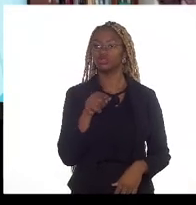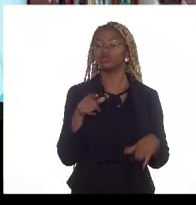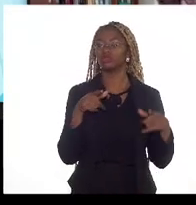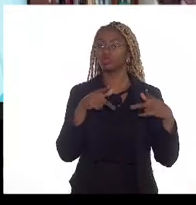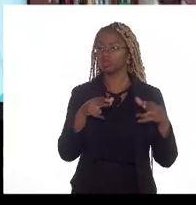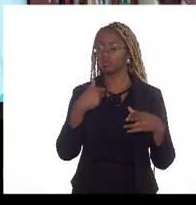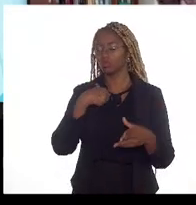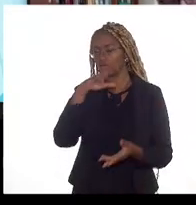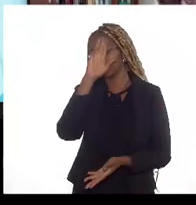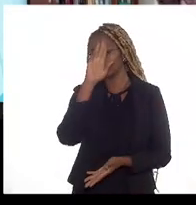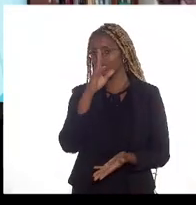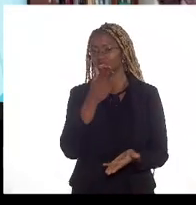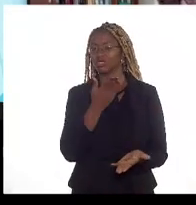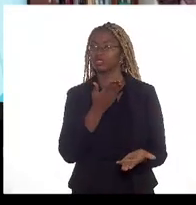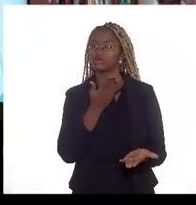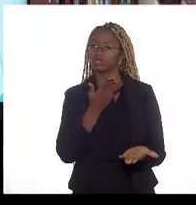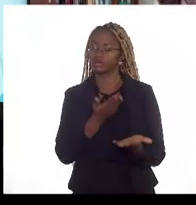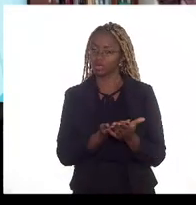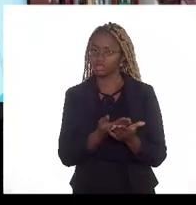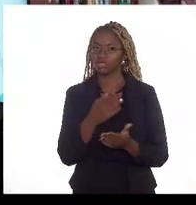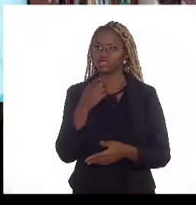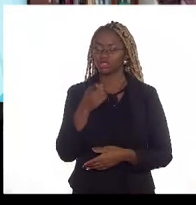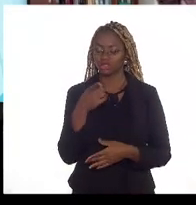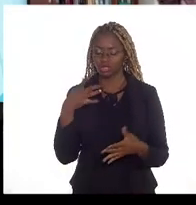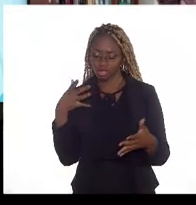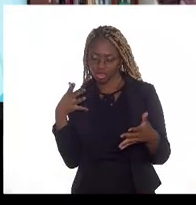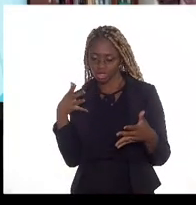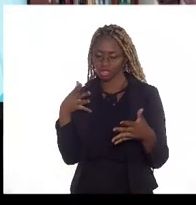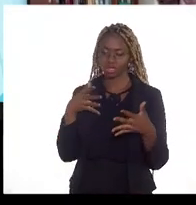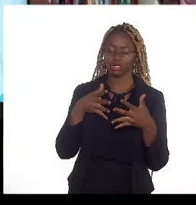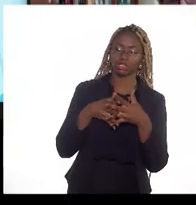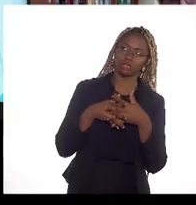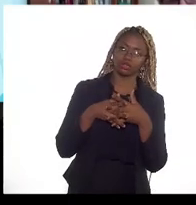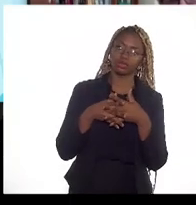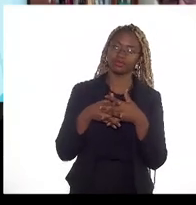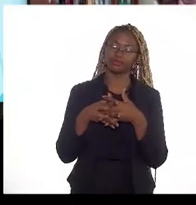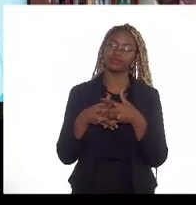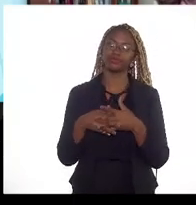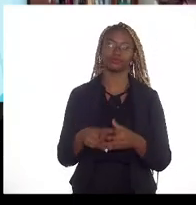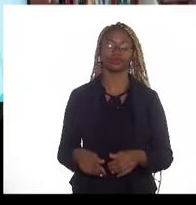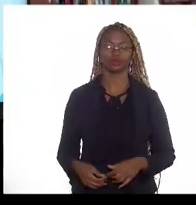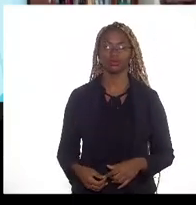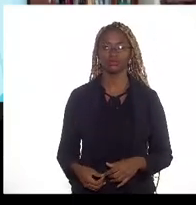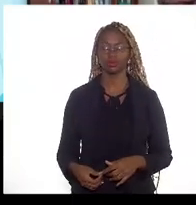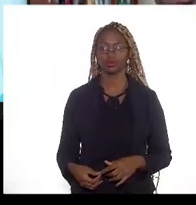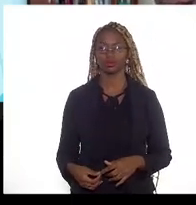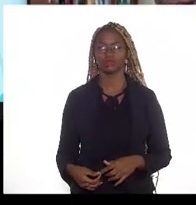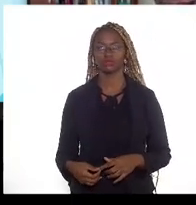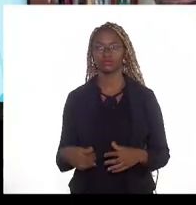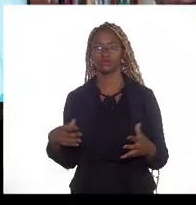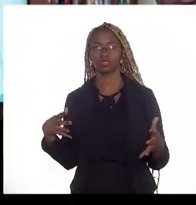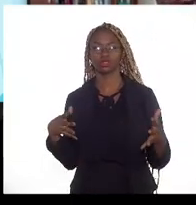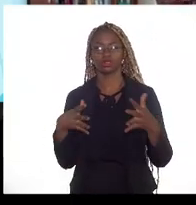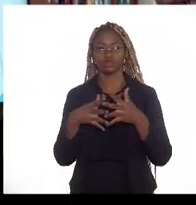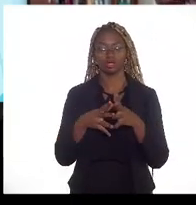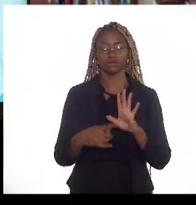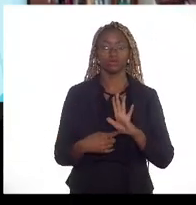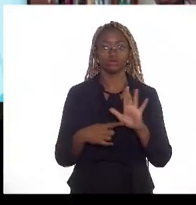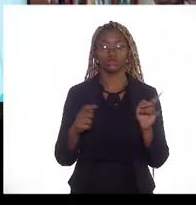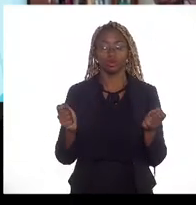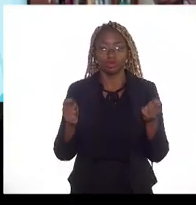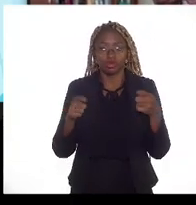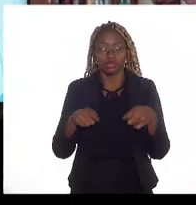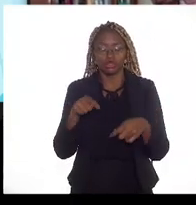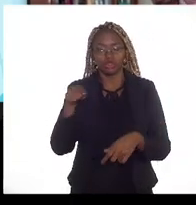eu acredito seria uma intervenção que tornaria possível que esse